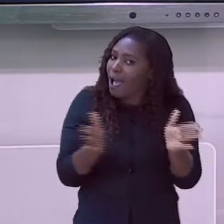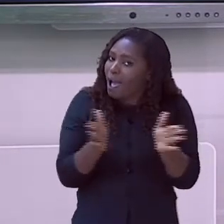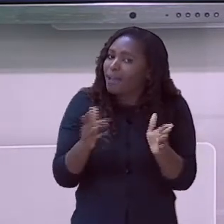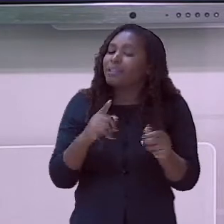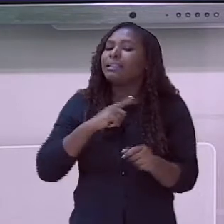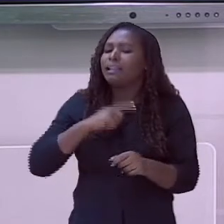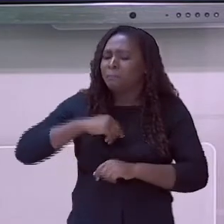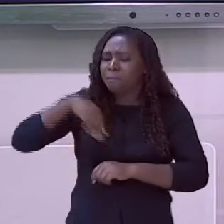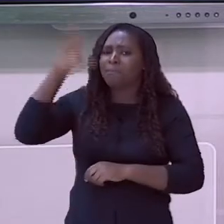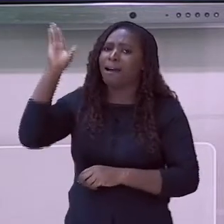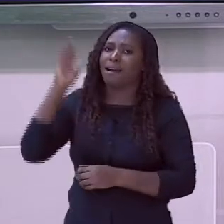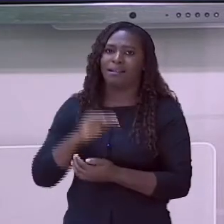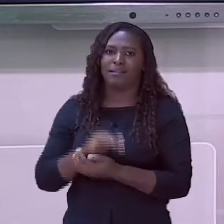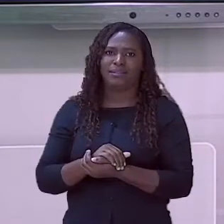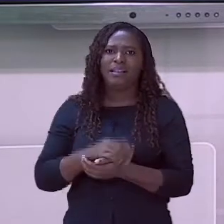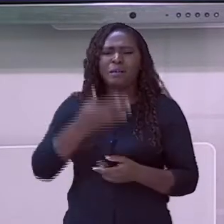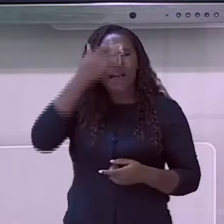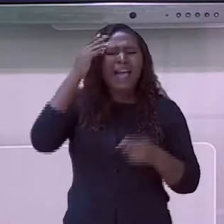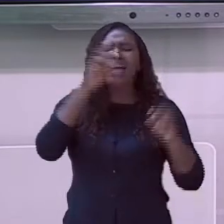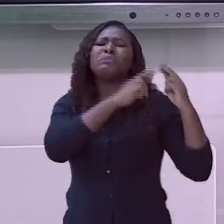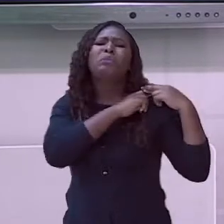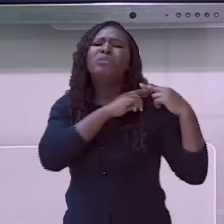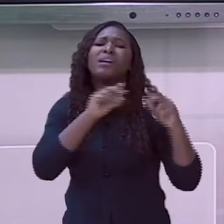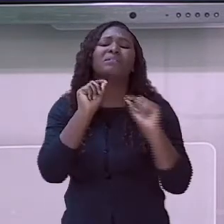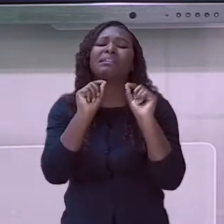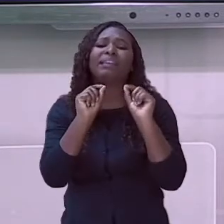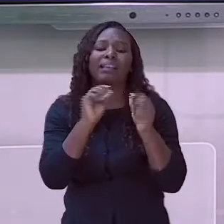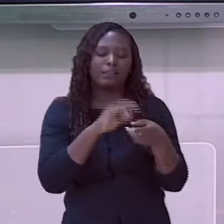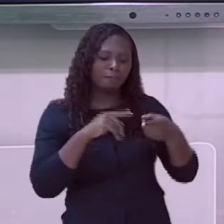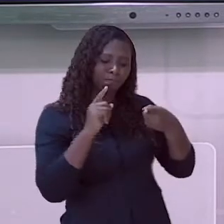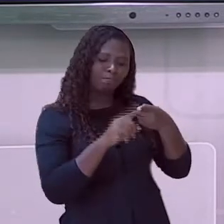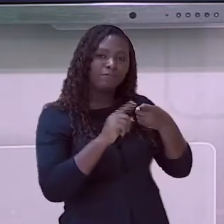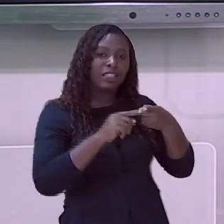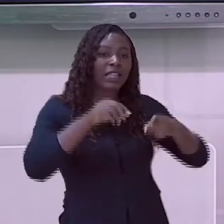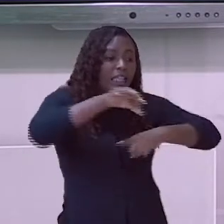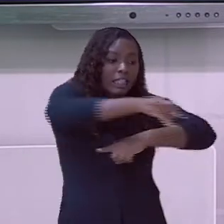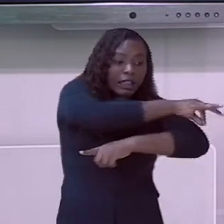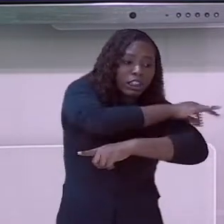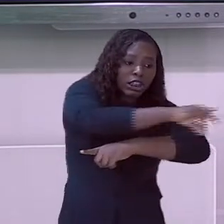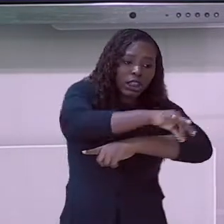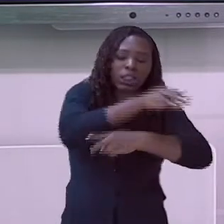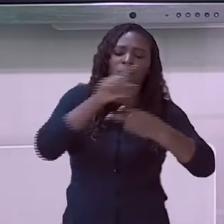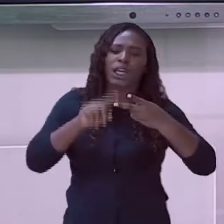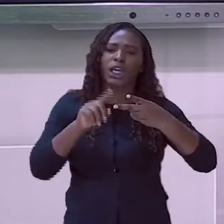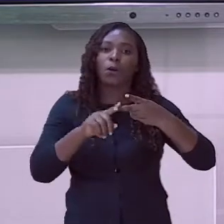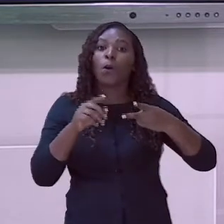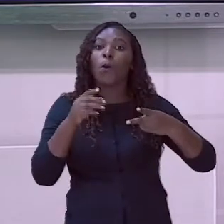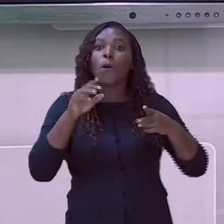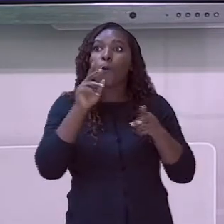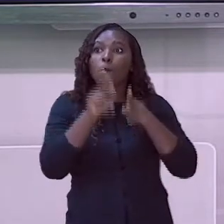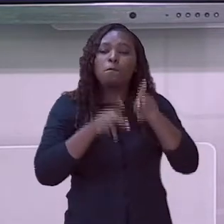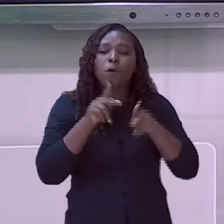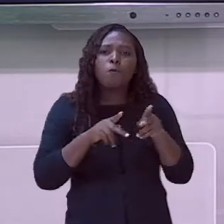públicos, associações não governamentais, engenheiros, arquitetos,